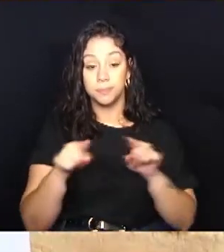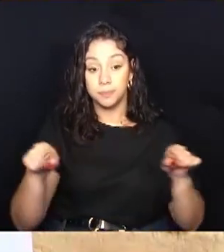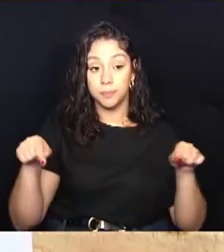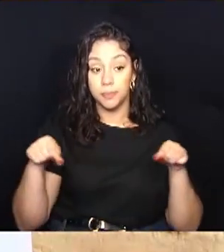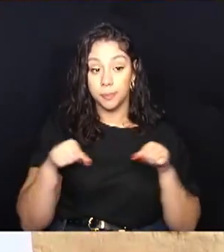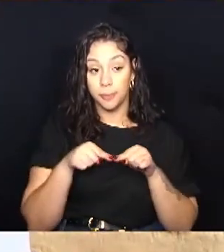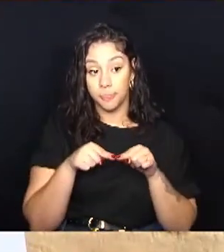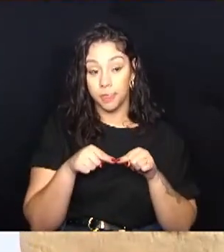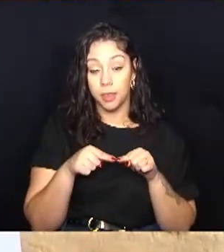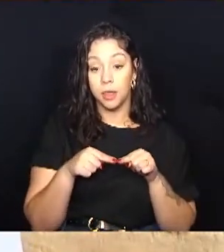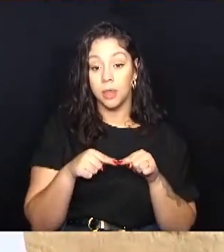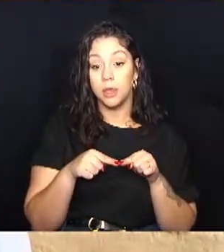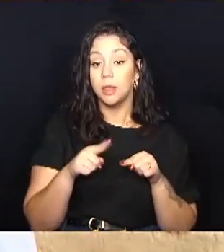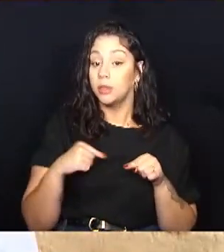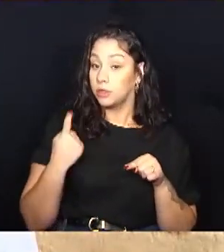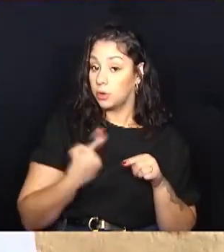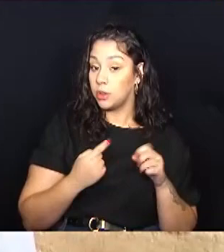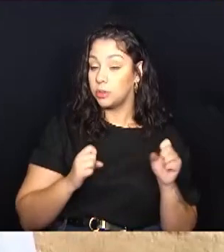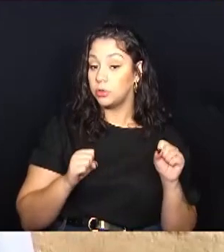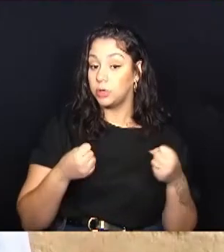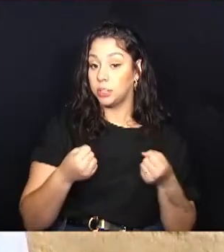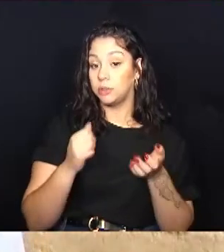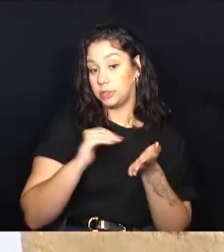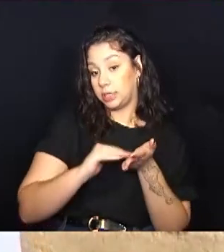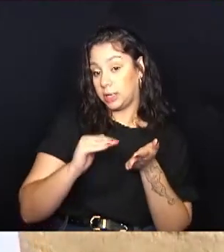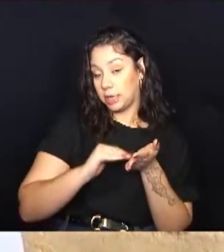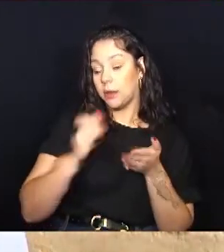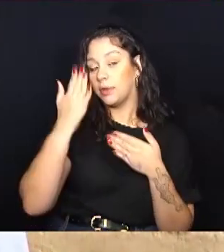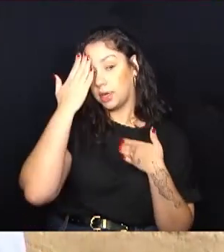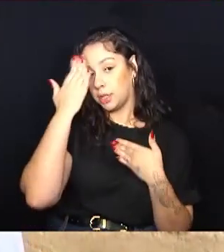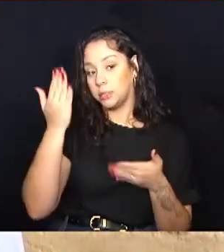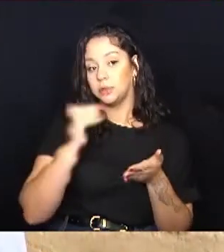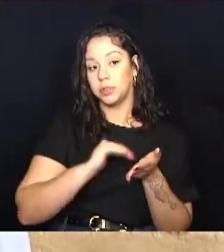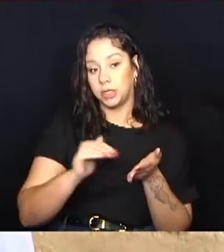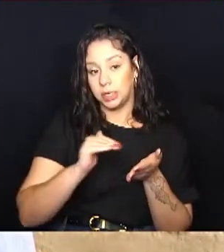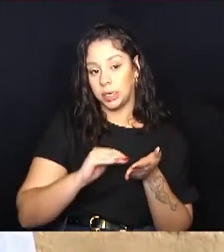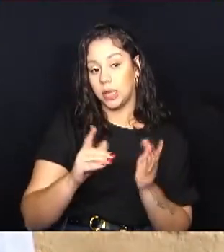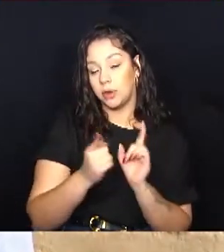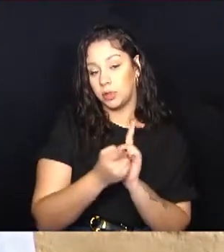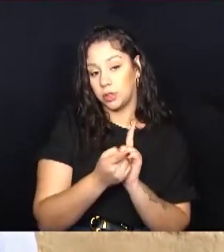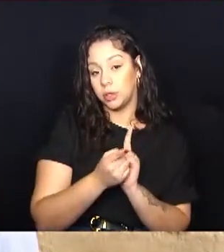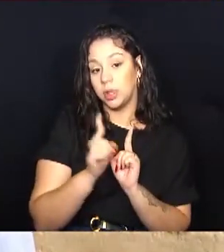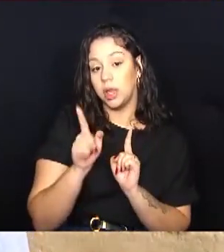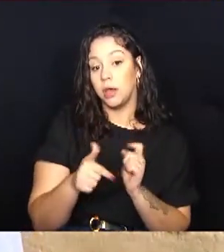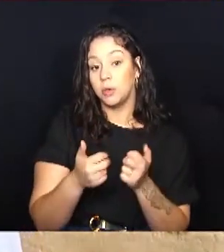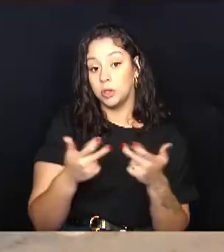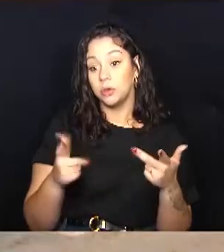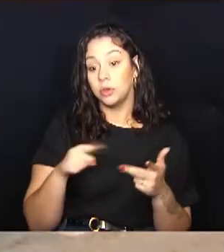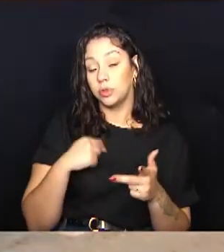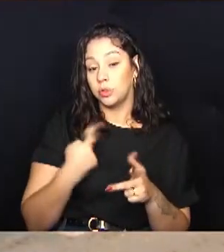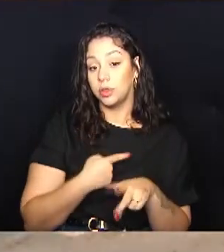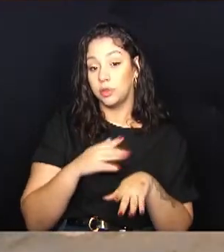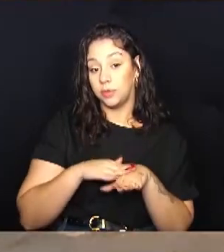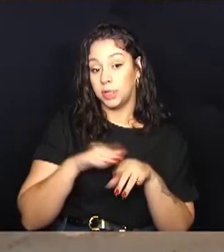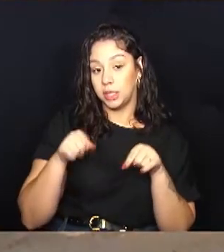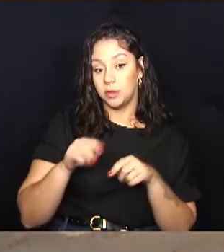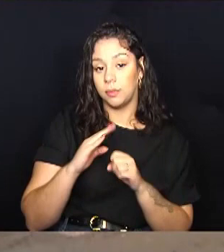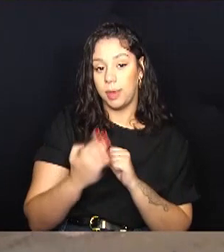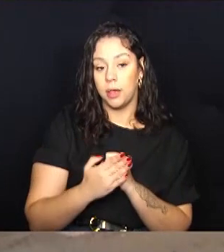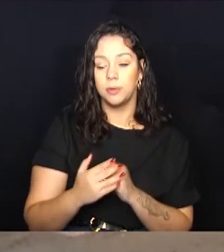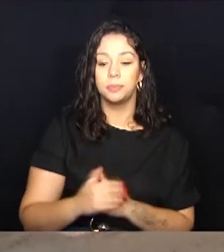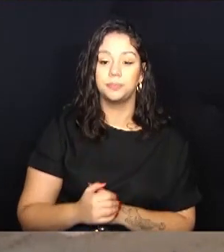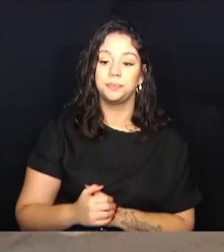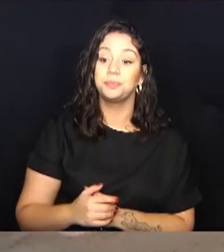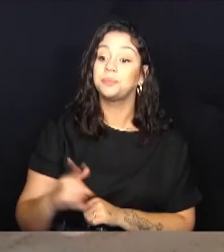estamos lutando com o secretário agradecer o secretário que nos atendeu e isso é uma das coisas que a gente fez nesse bairro aqui. A indicação